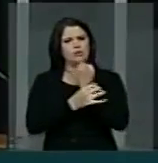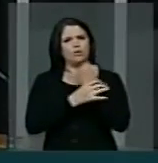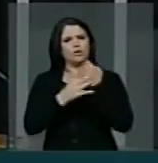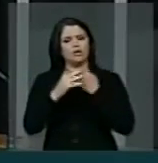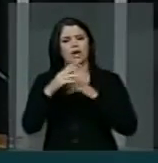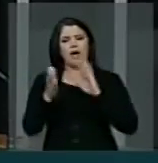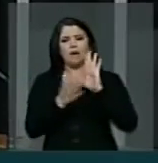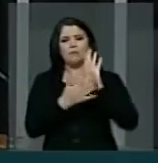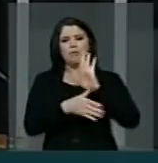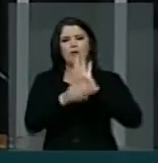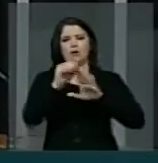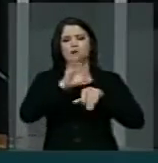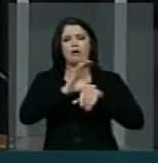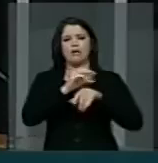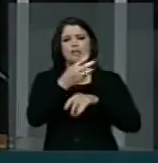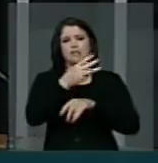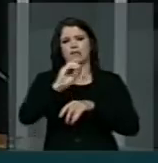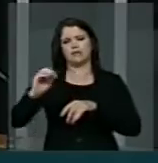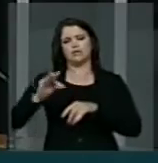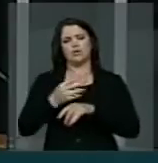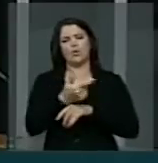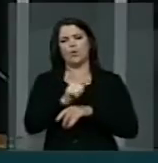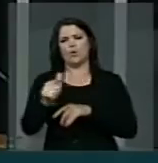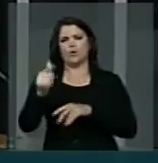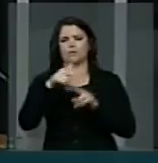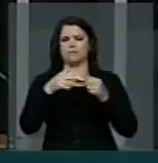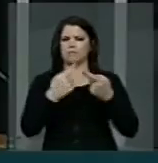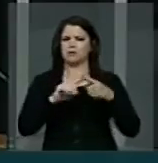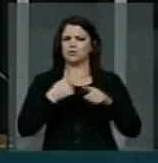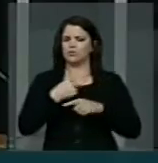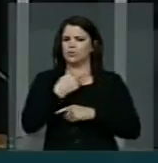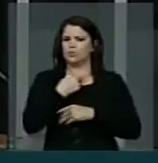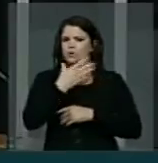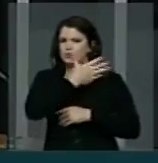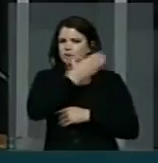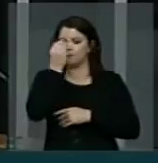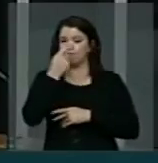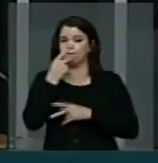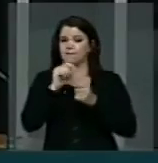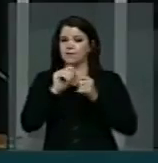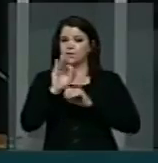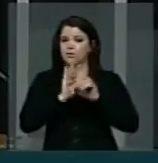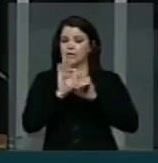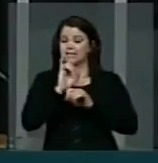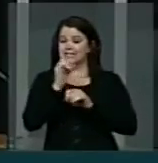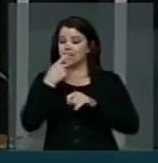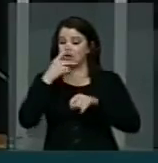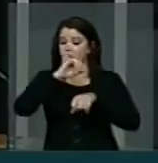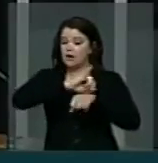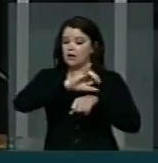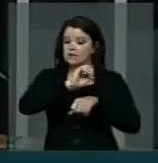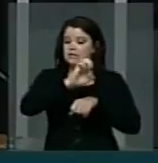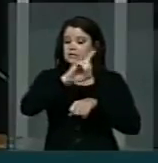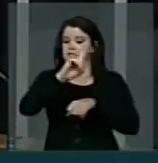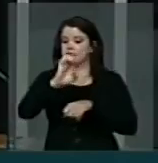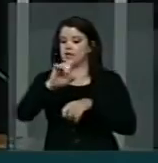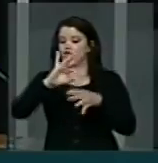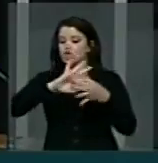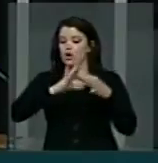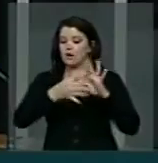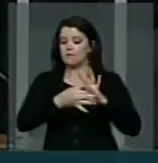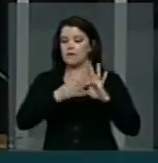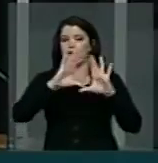PEC 300 e tantas outras. Mas a gente não pode deixar de, quando sediar Olimpíadas,